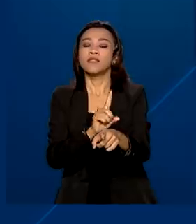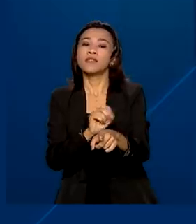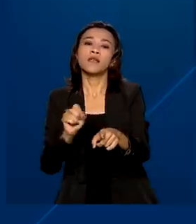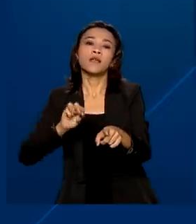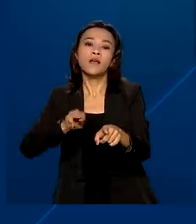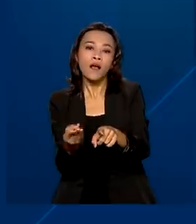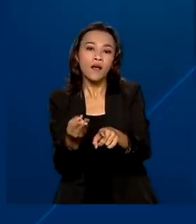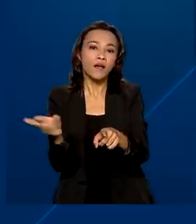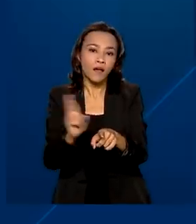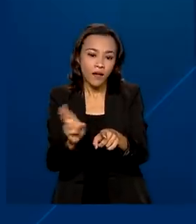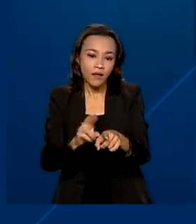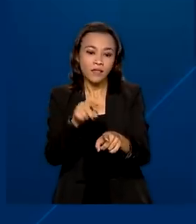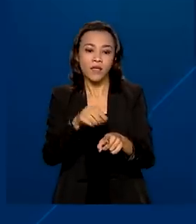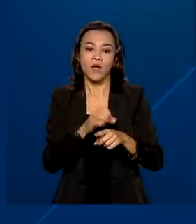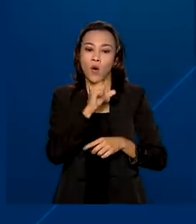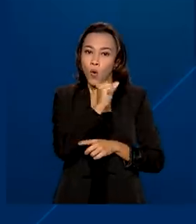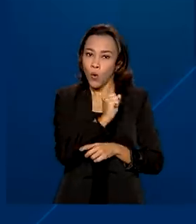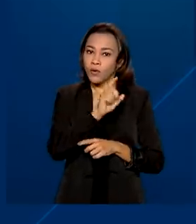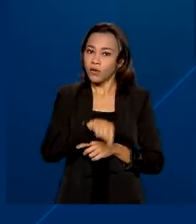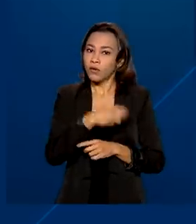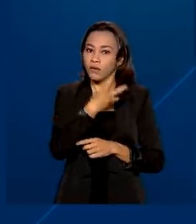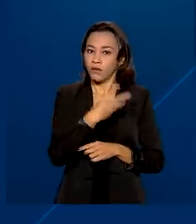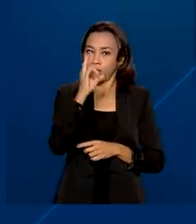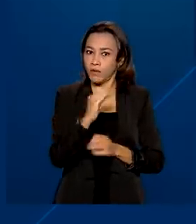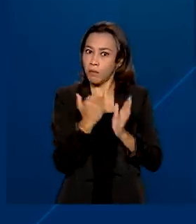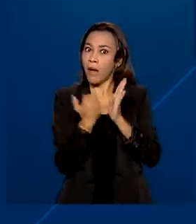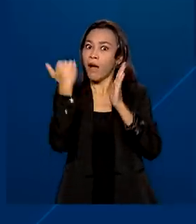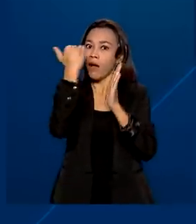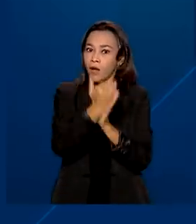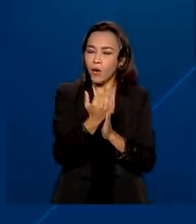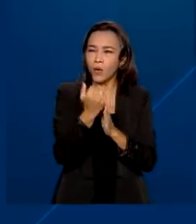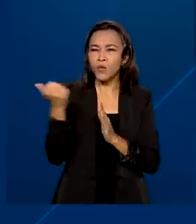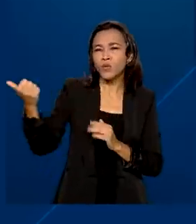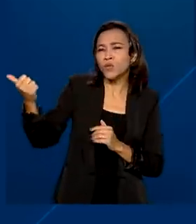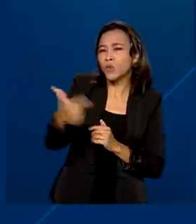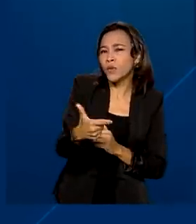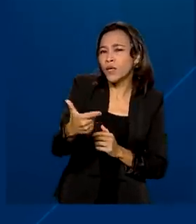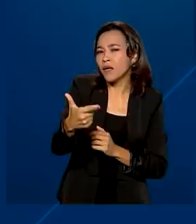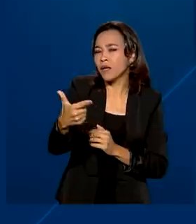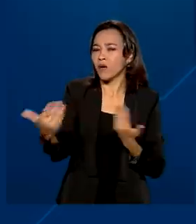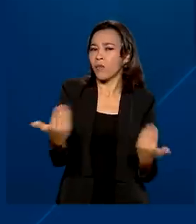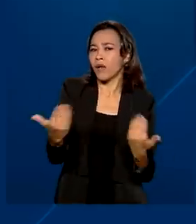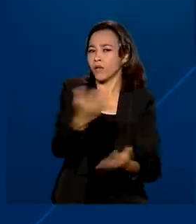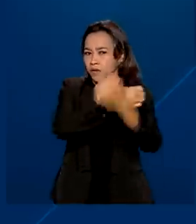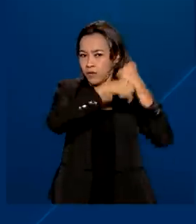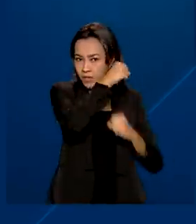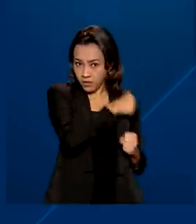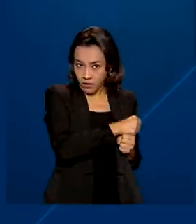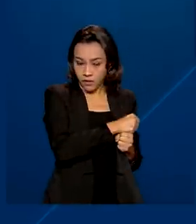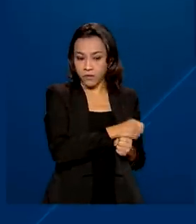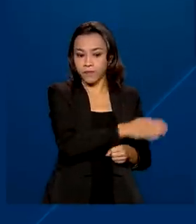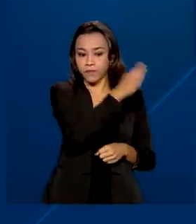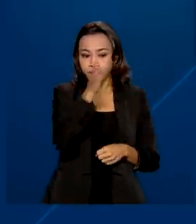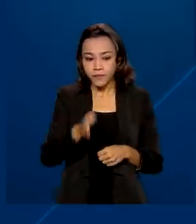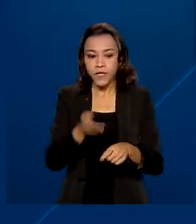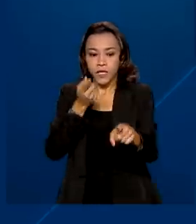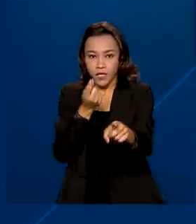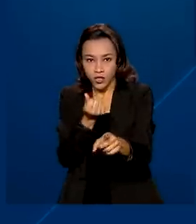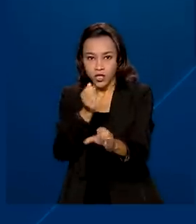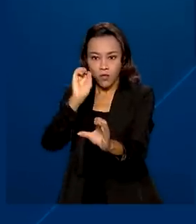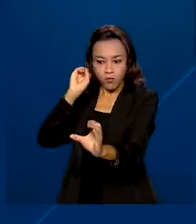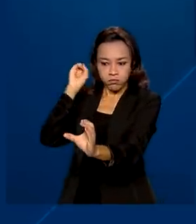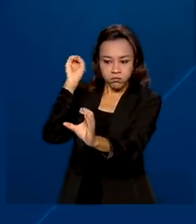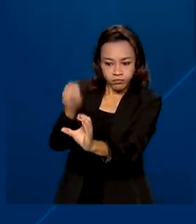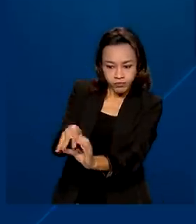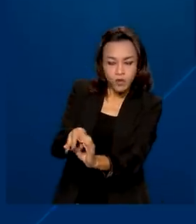8,3% maior do que o que foi distribuído no ano passado. Os recursos vão estar nas contas